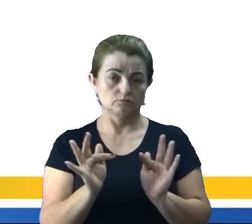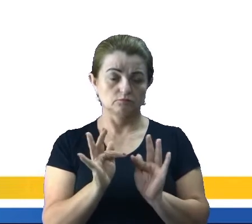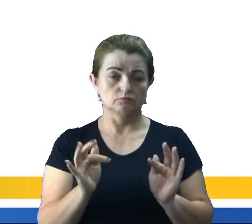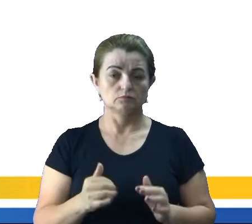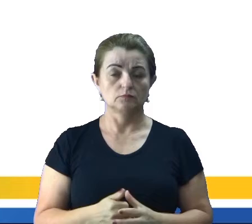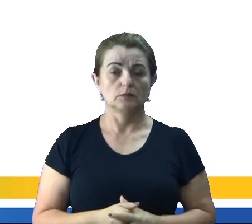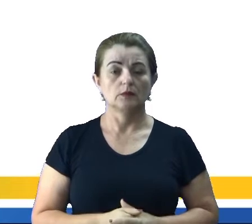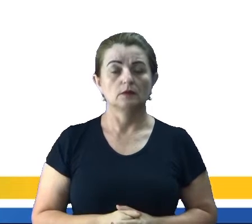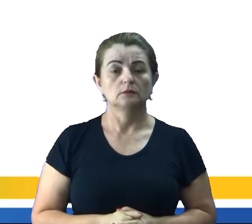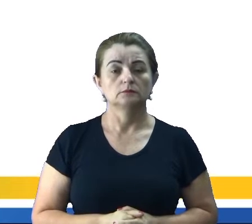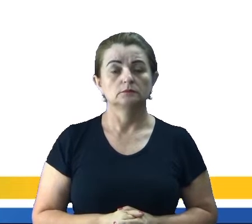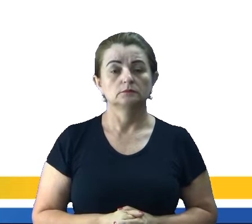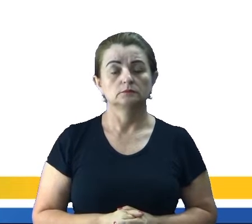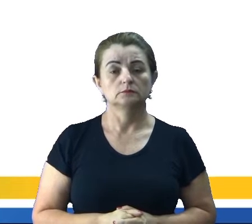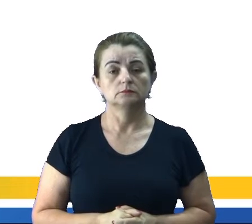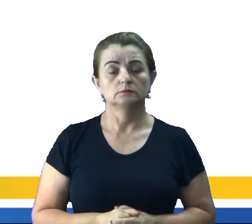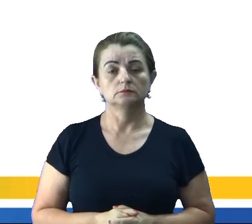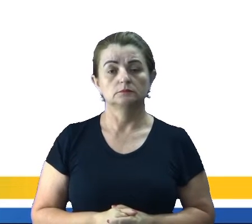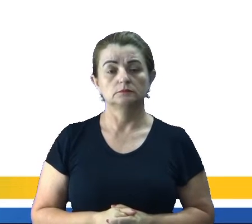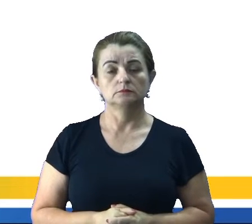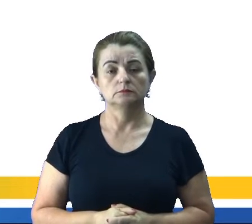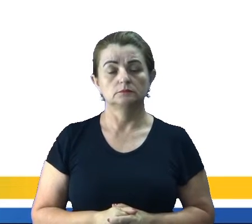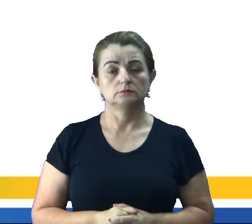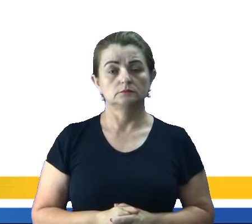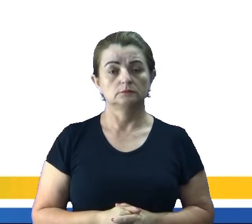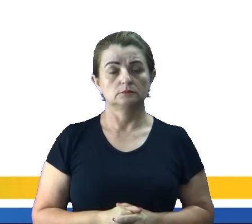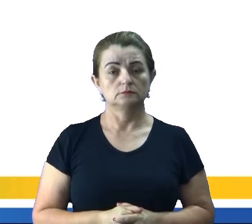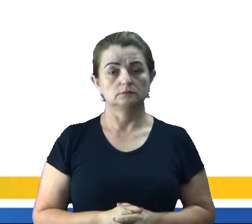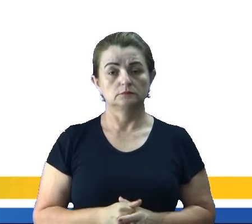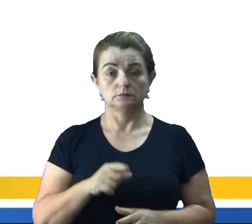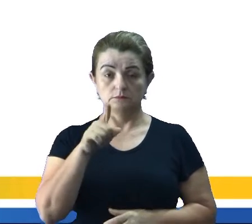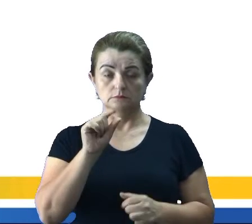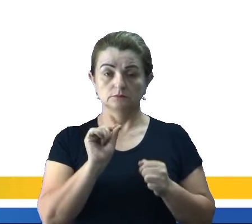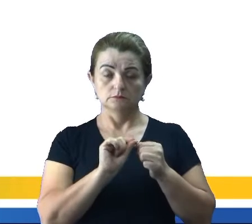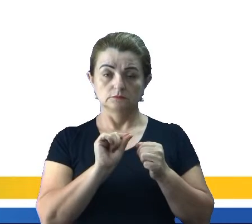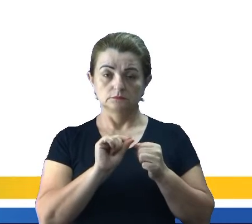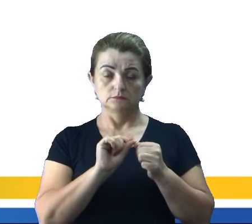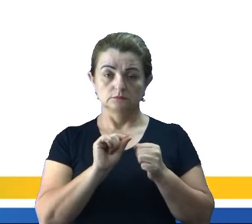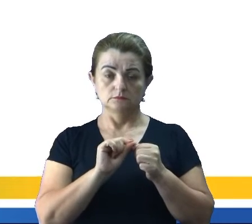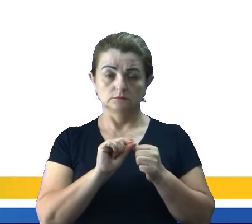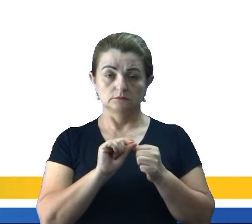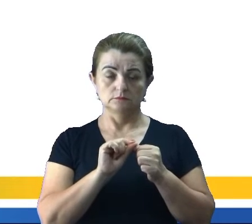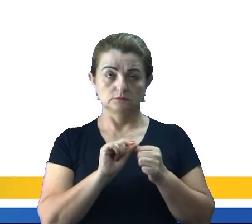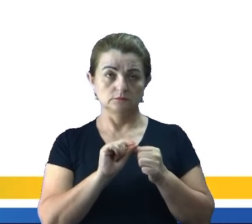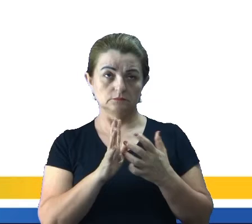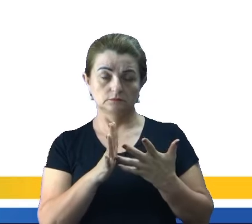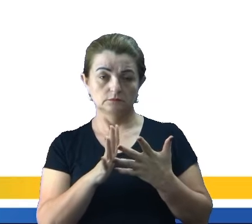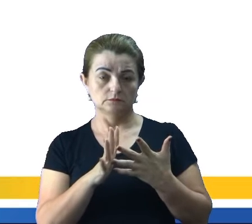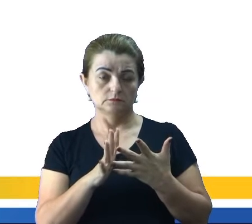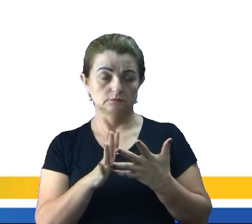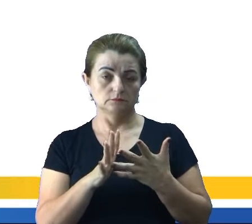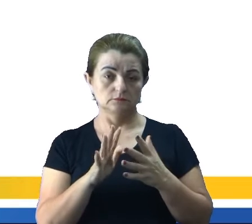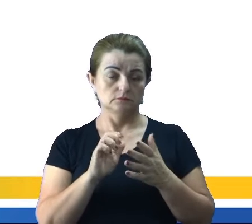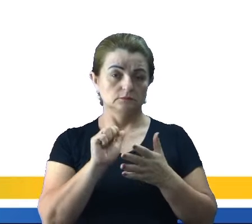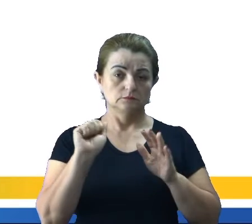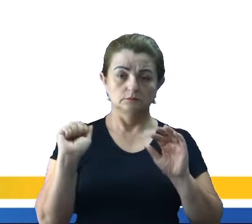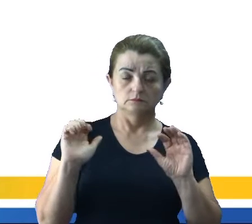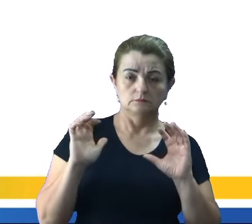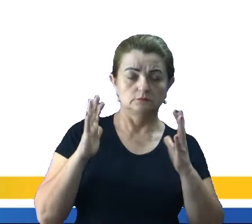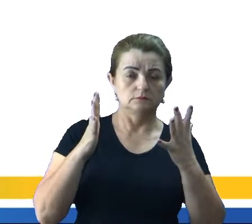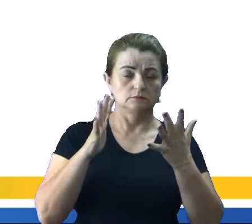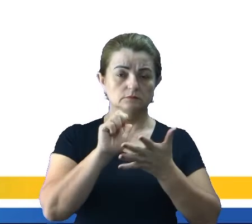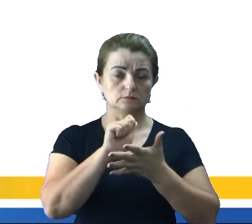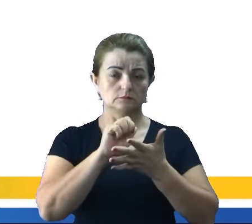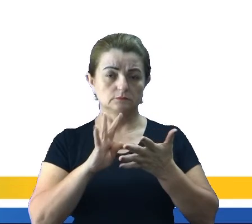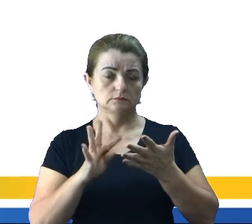Future events No plan No intention Se você vai fazer um evento futuro Que não tem